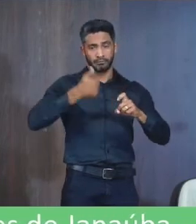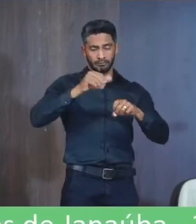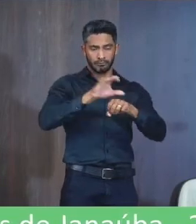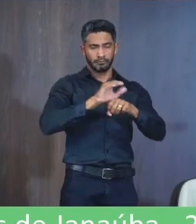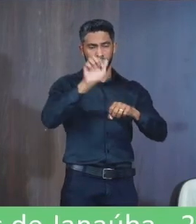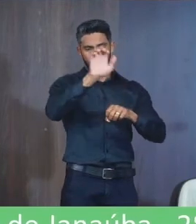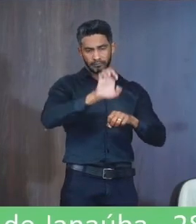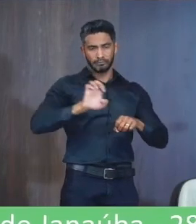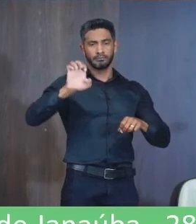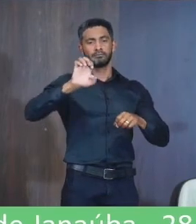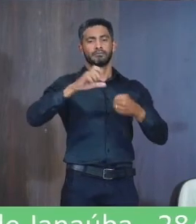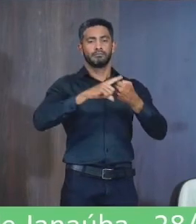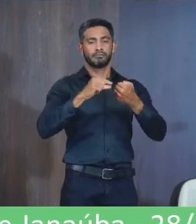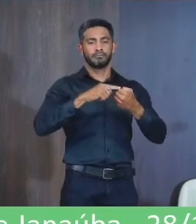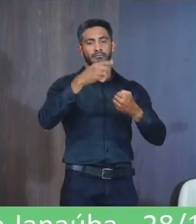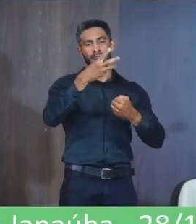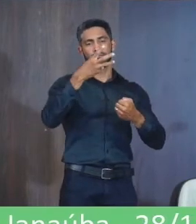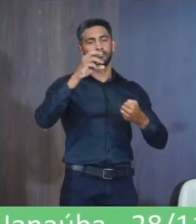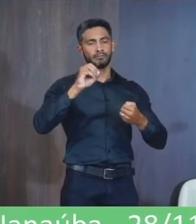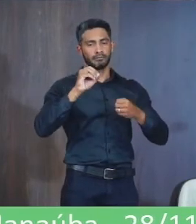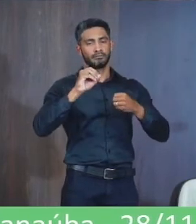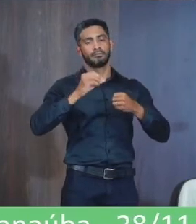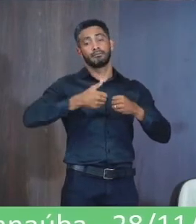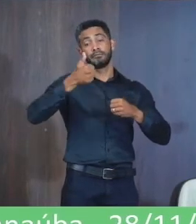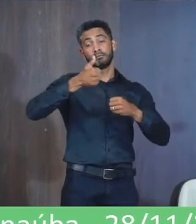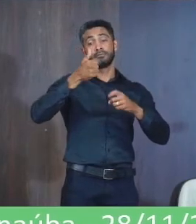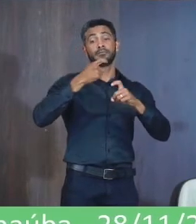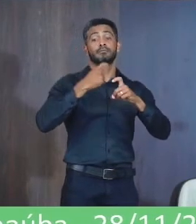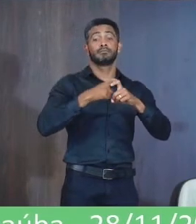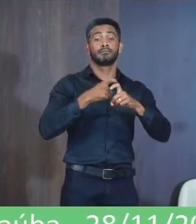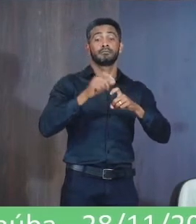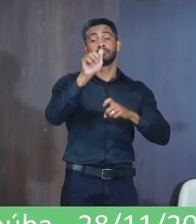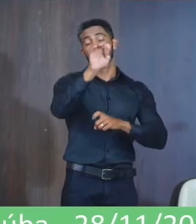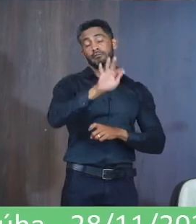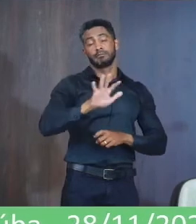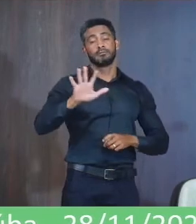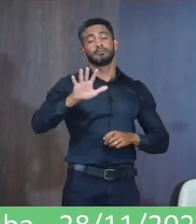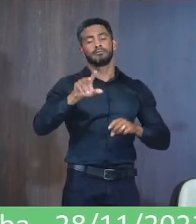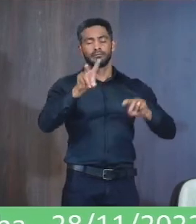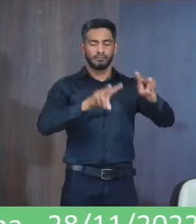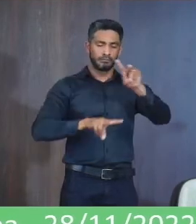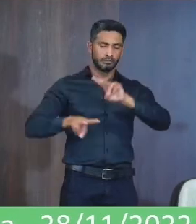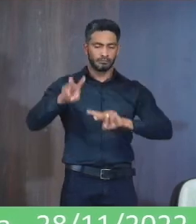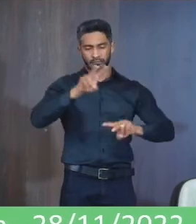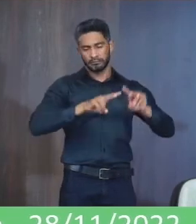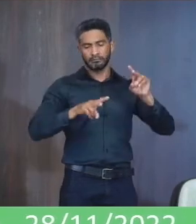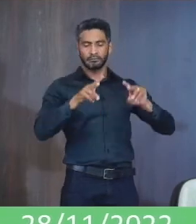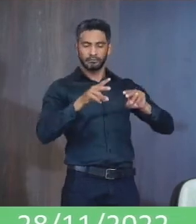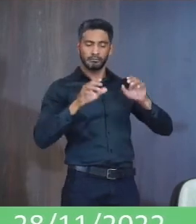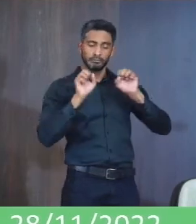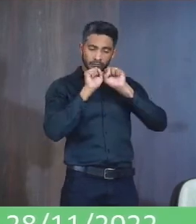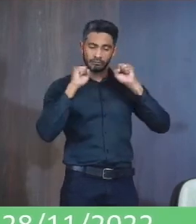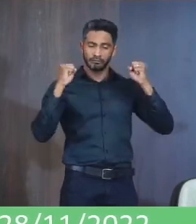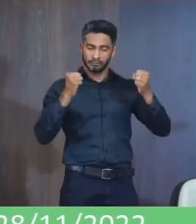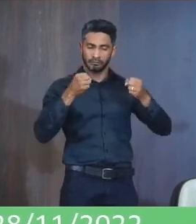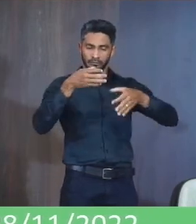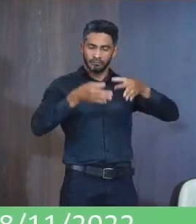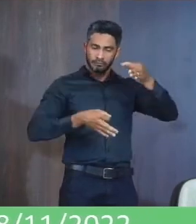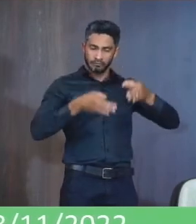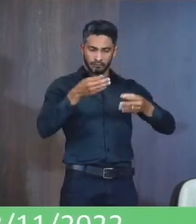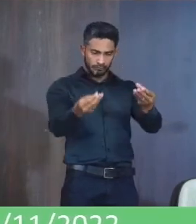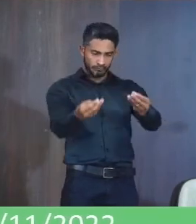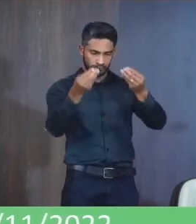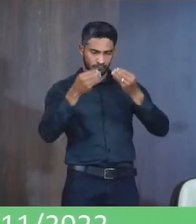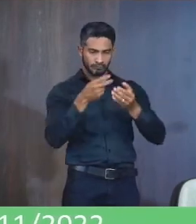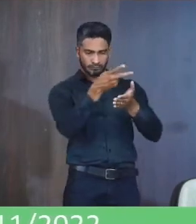Estadual E artigo 30 Inciso 1 Da constituição Federal Foi analisada a proposição Pela assessoria jurídica Que exarou o